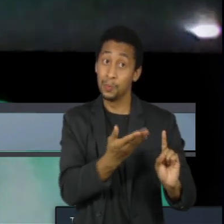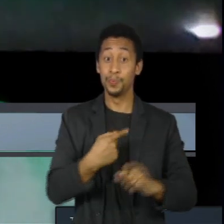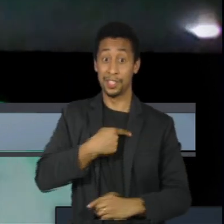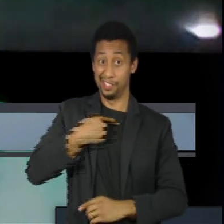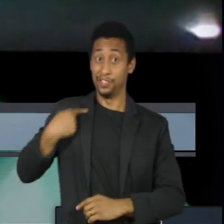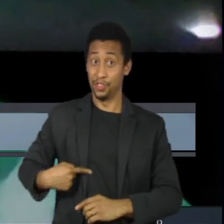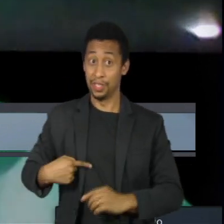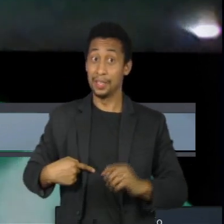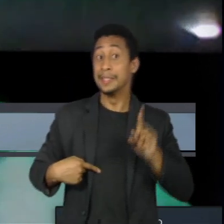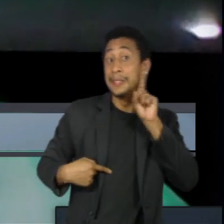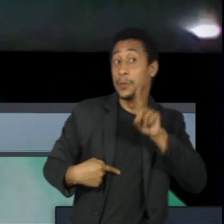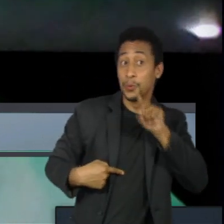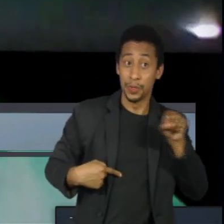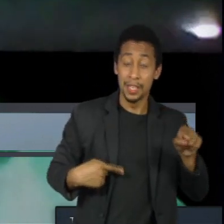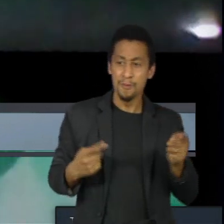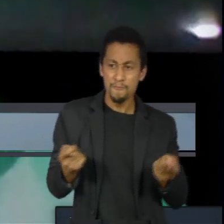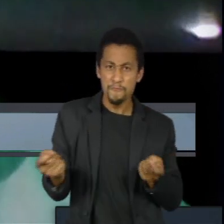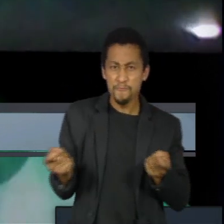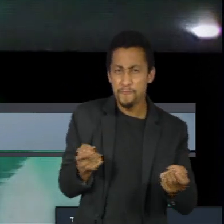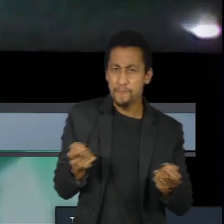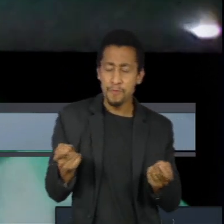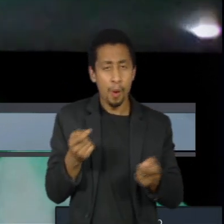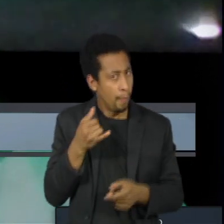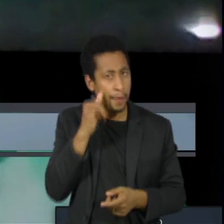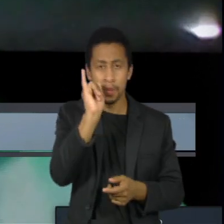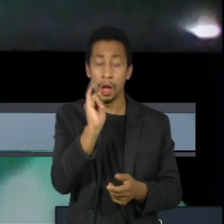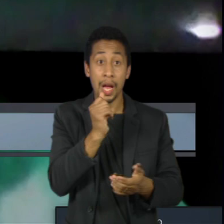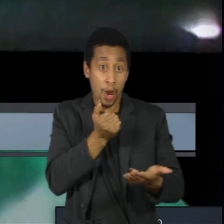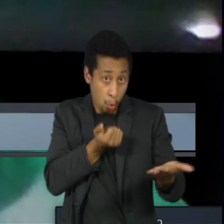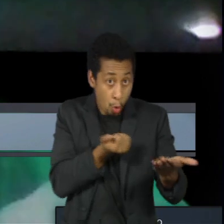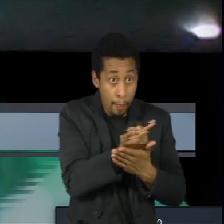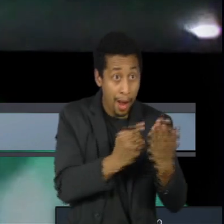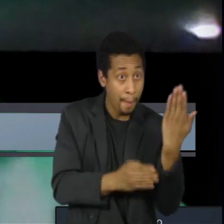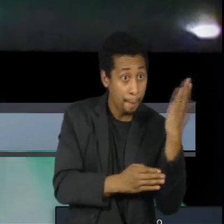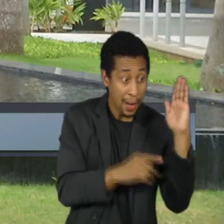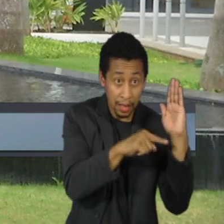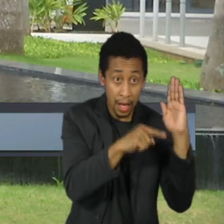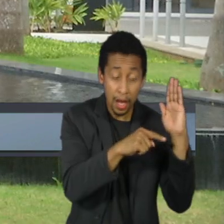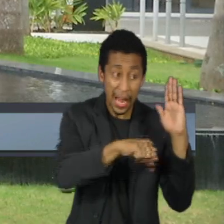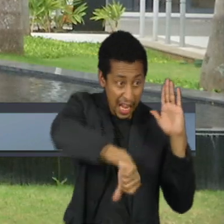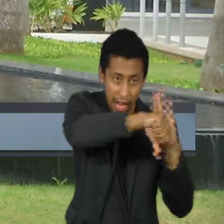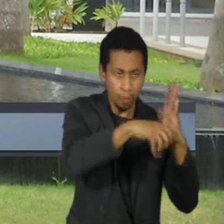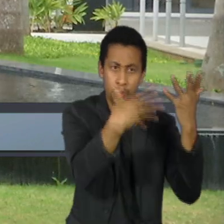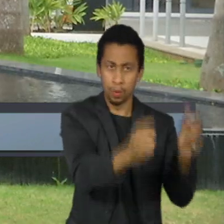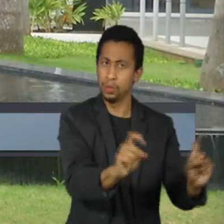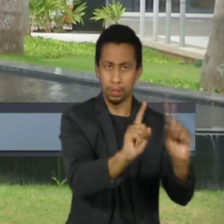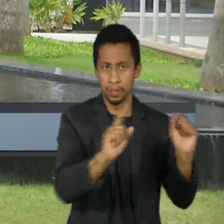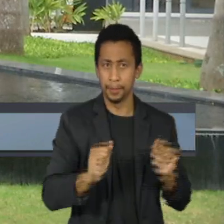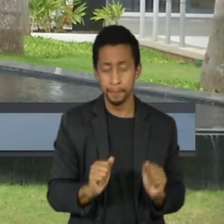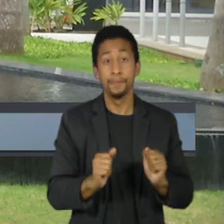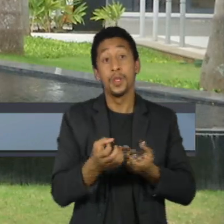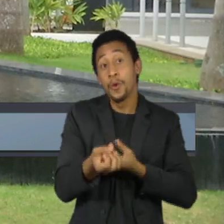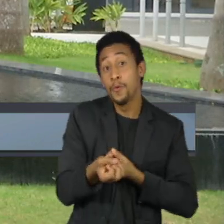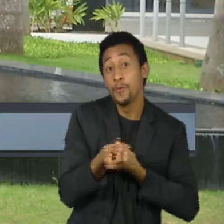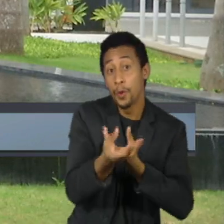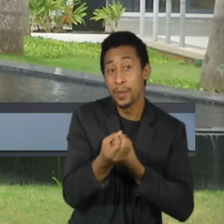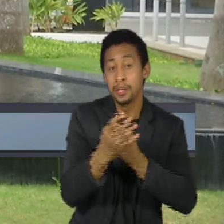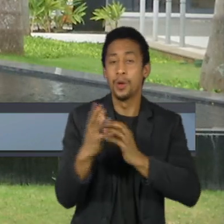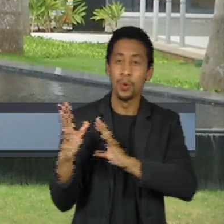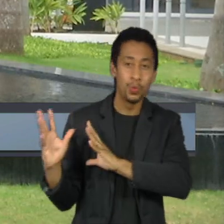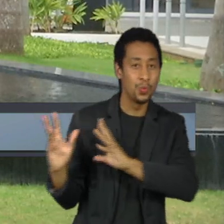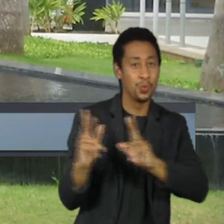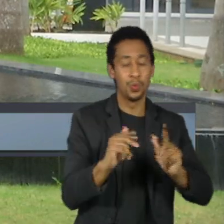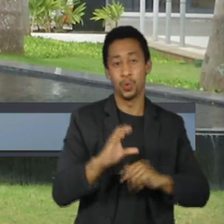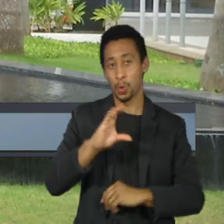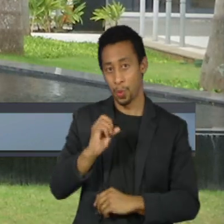a entrada, a importação de produtos oriundo do desmatamento ilegal. A cobertura completa da COP26 você